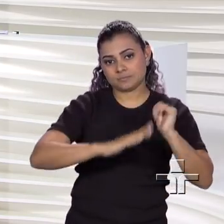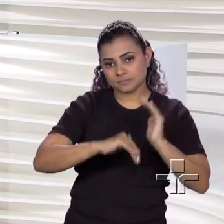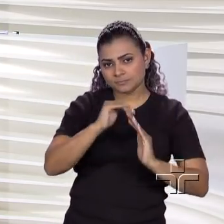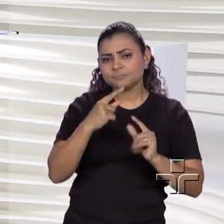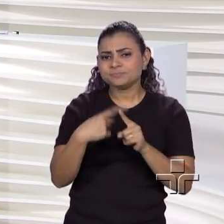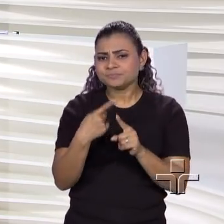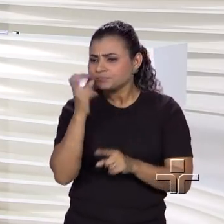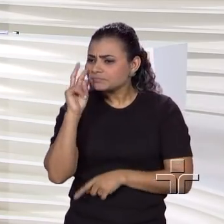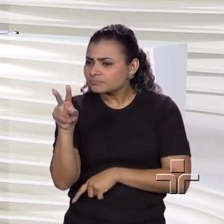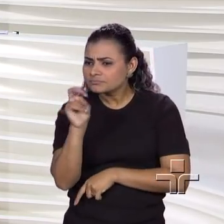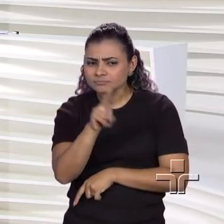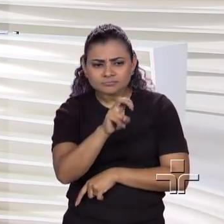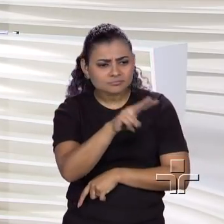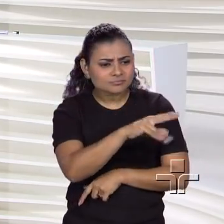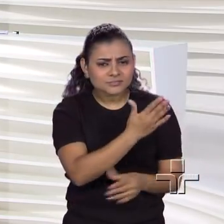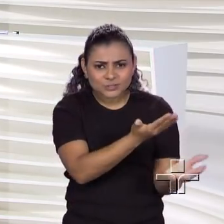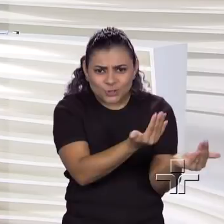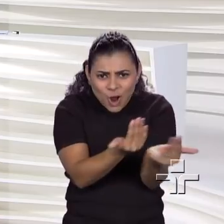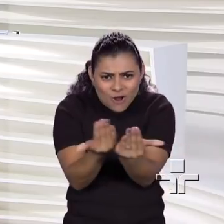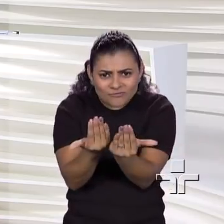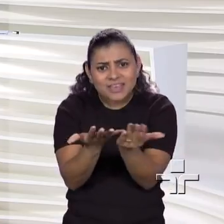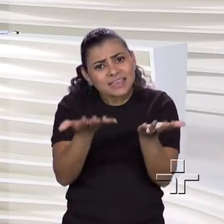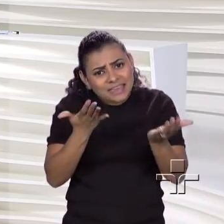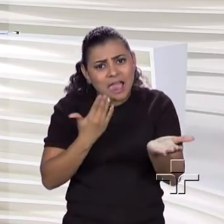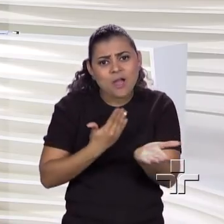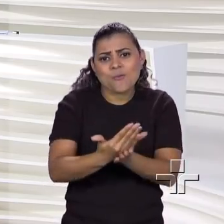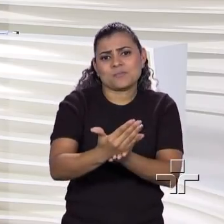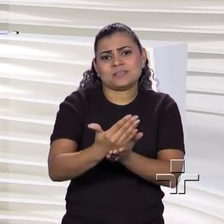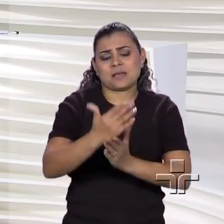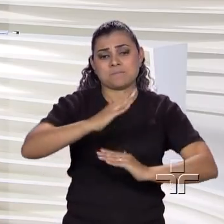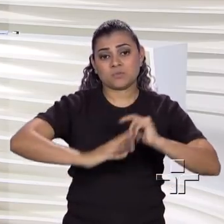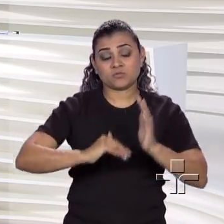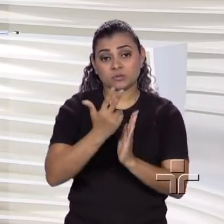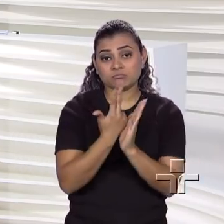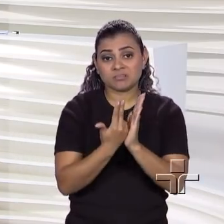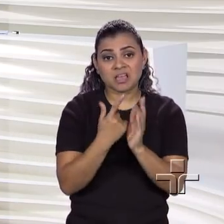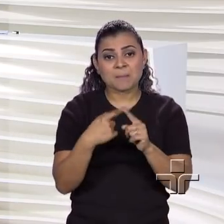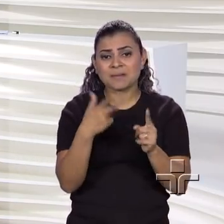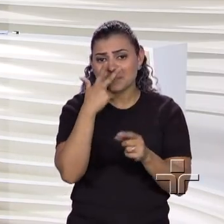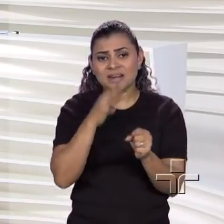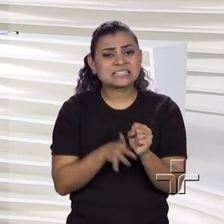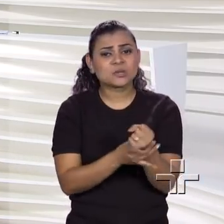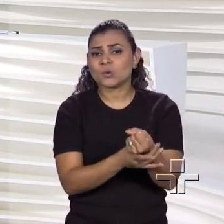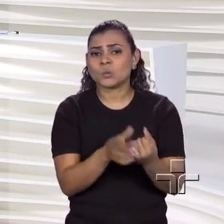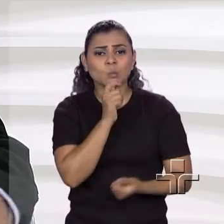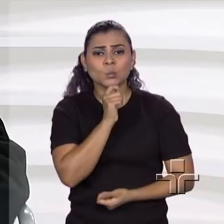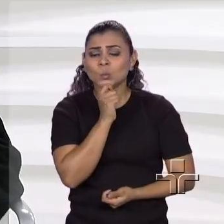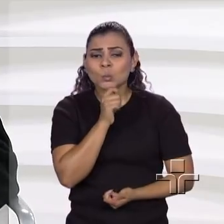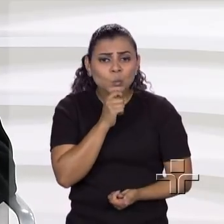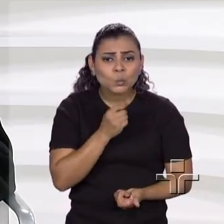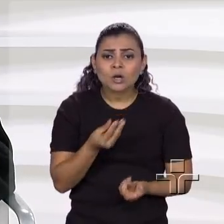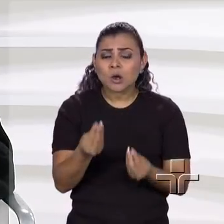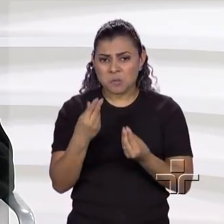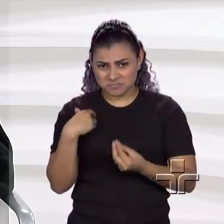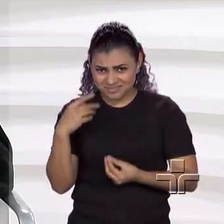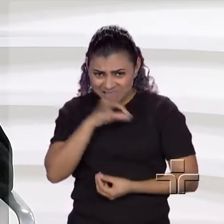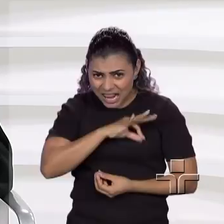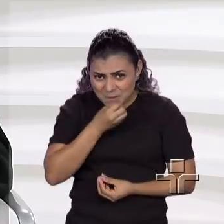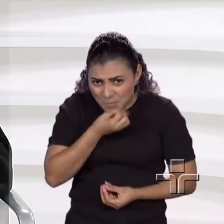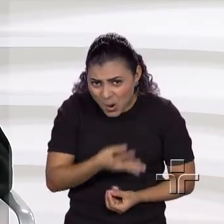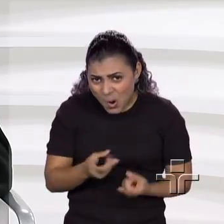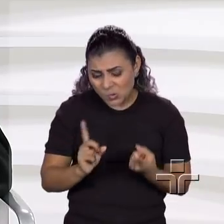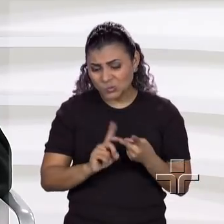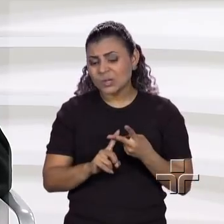eu vejo muitos jovens querendo começar a ser desenhistas, mas eles sofrem muita insegurança. Será que eu vou ganhar dinheiro? Será que